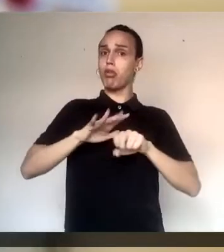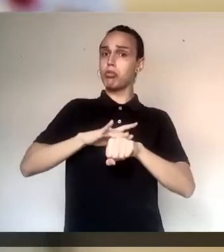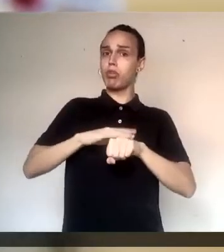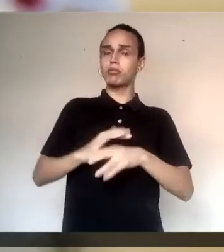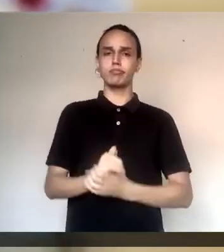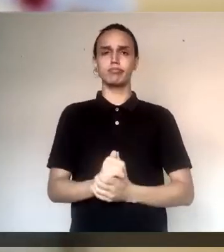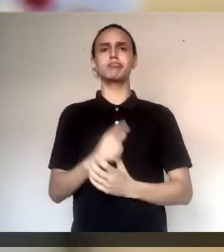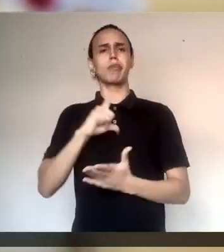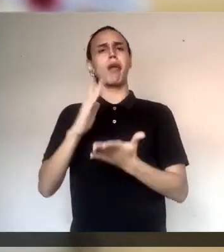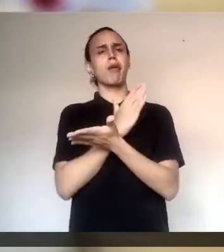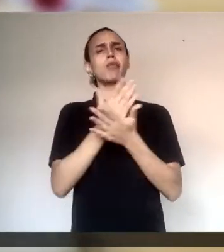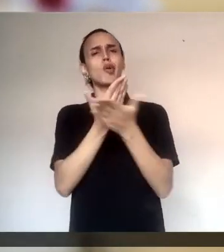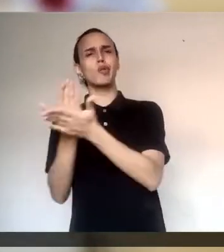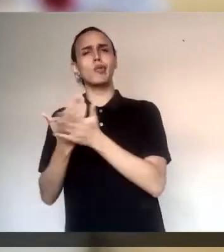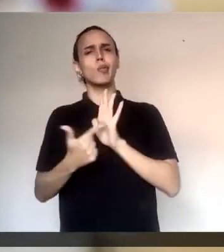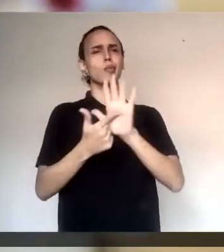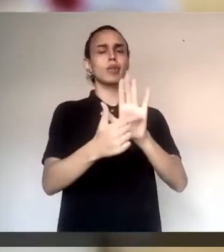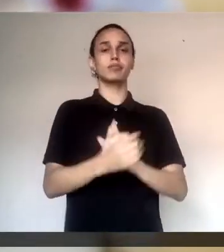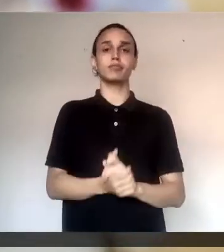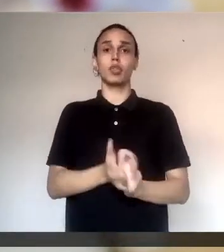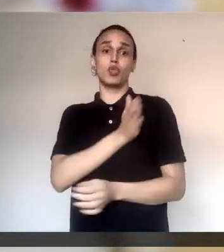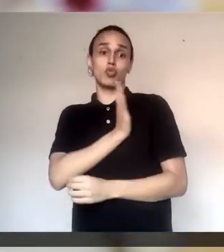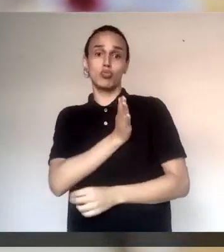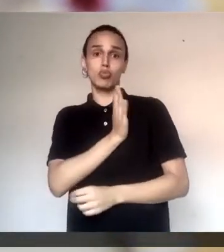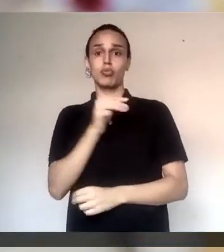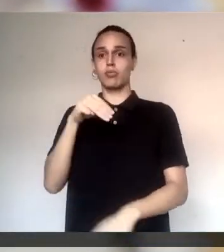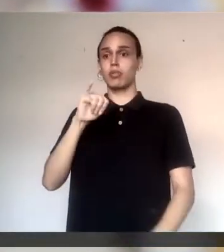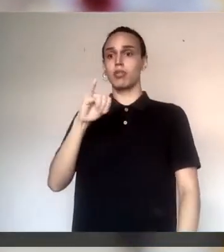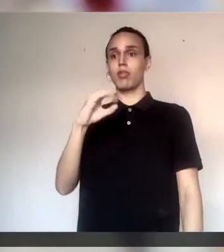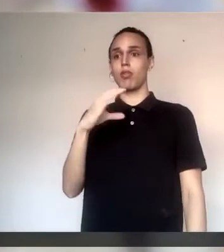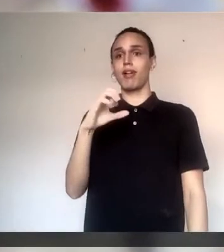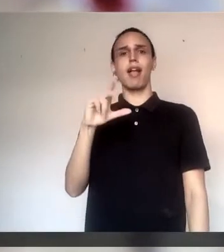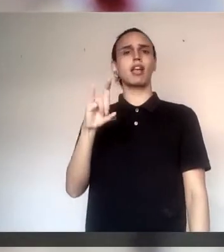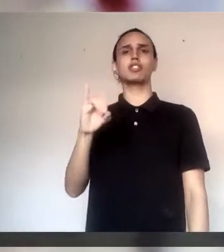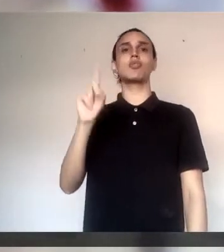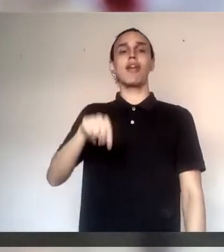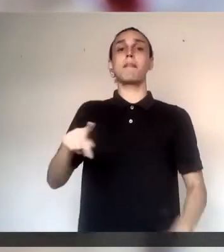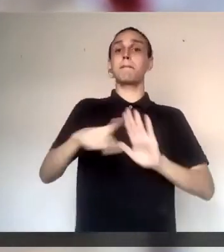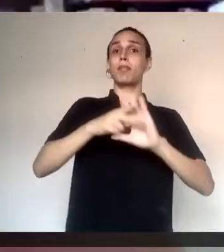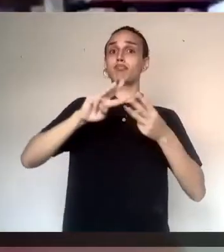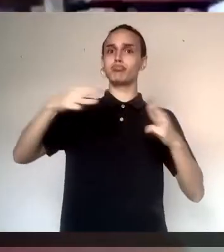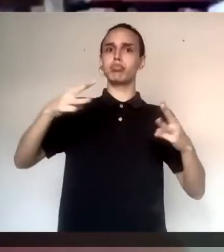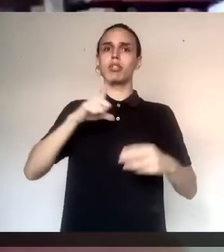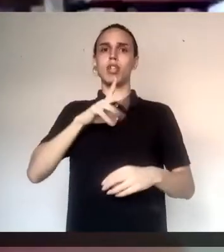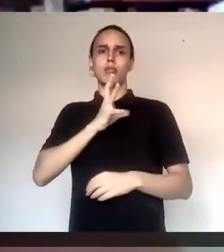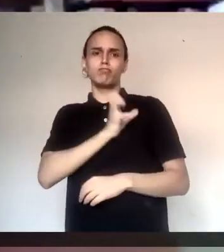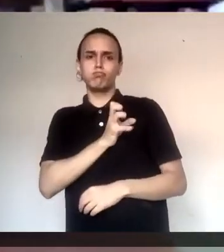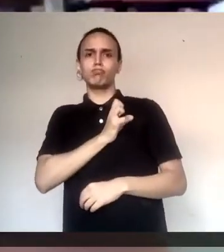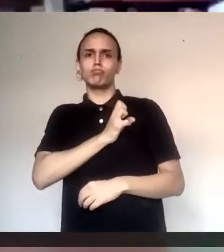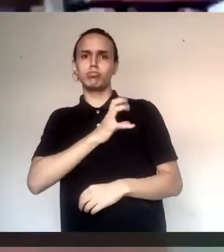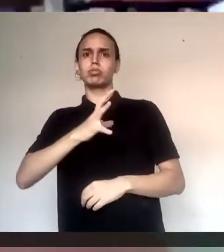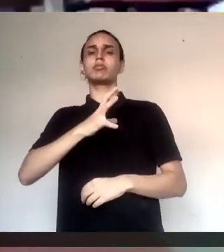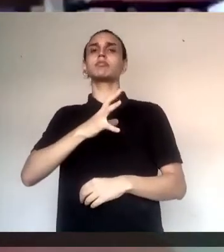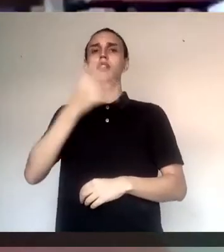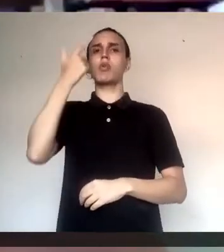ser afetado pela doença, como sugerem alguns estudos. O miocárdio é o músculo do coração, é o que contrai e